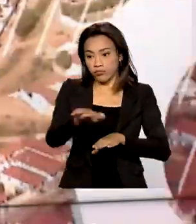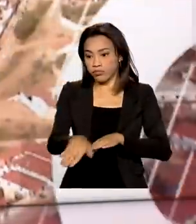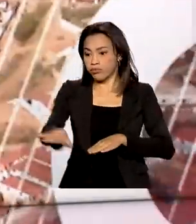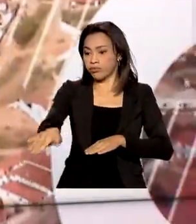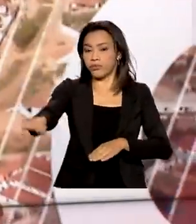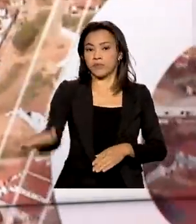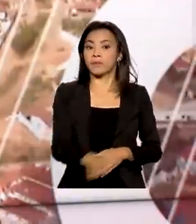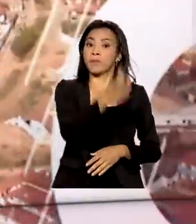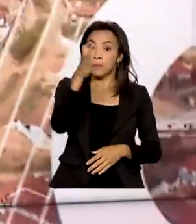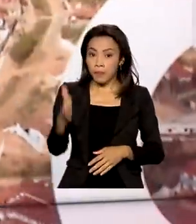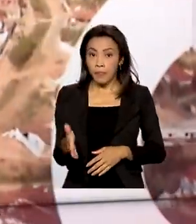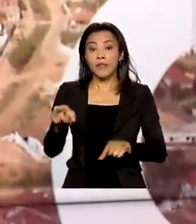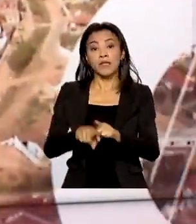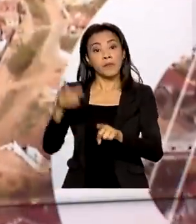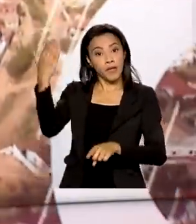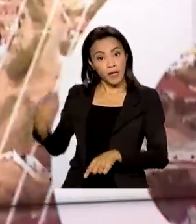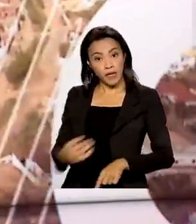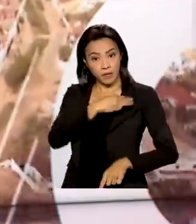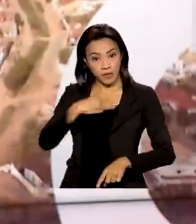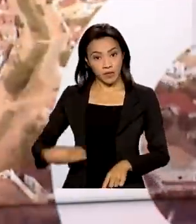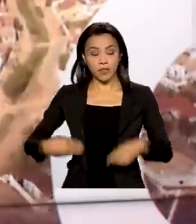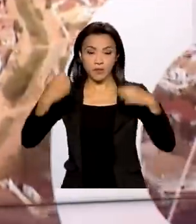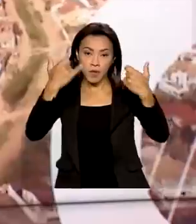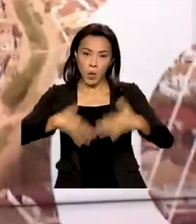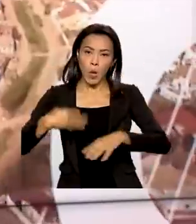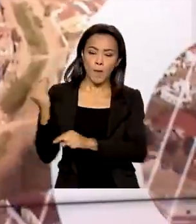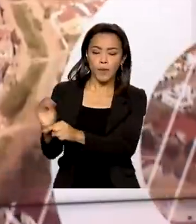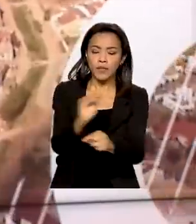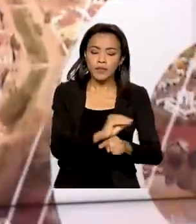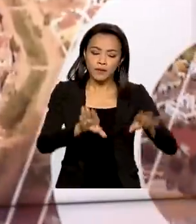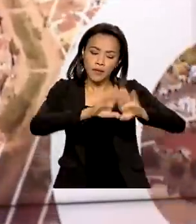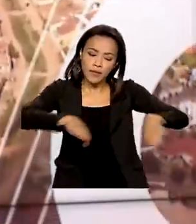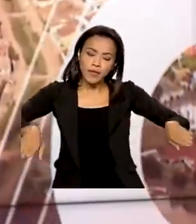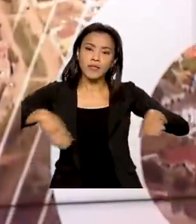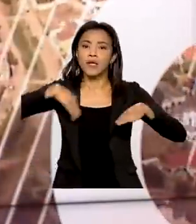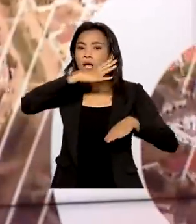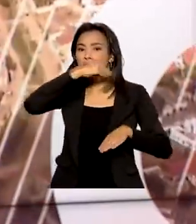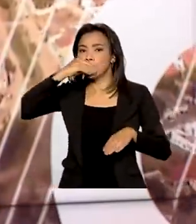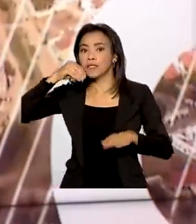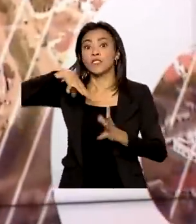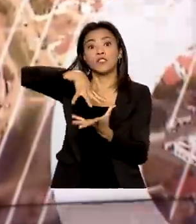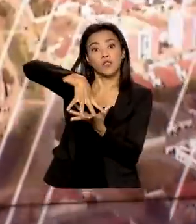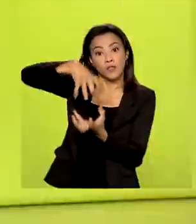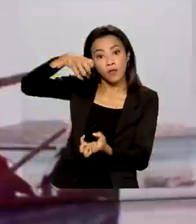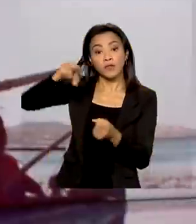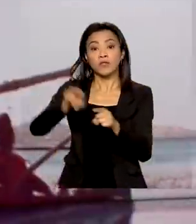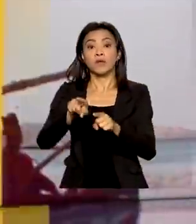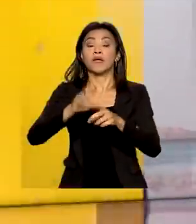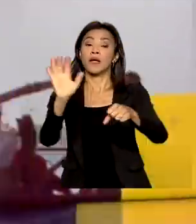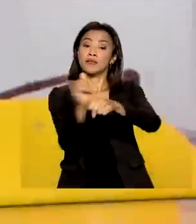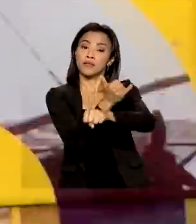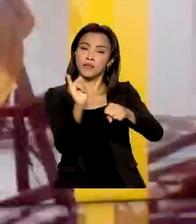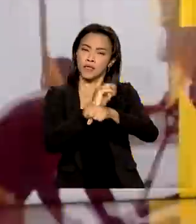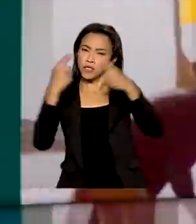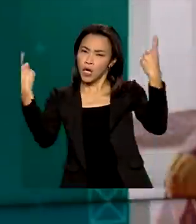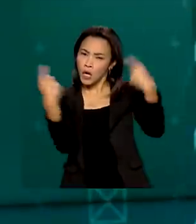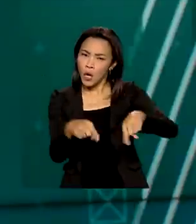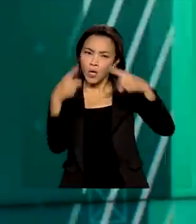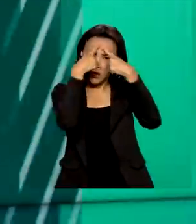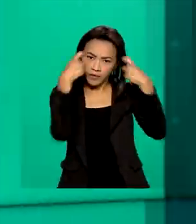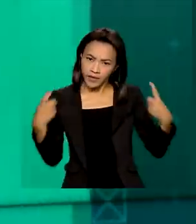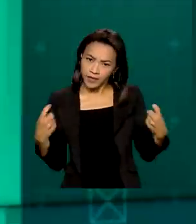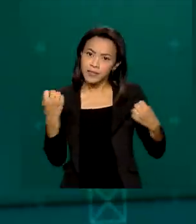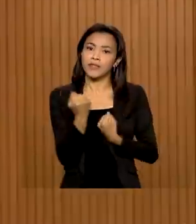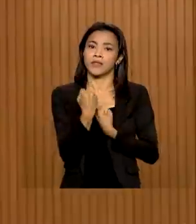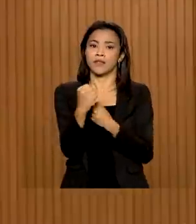Maris Alves, ressaltou as ações de proteção a crianças, adolescentes e idosos e as medidas de combate à violência e pela defesa